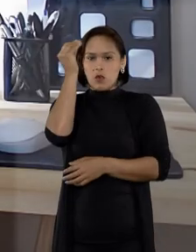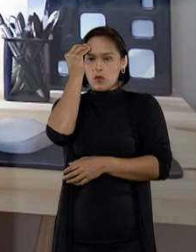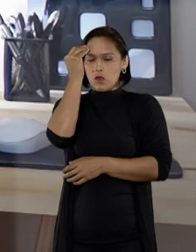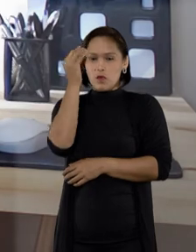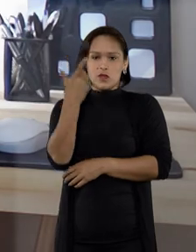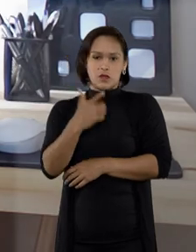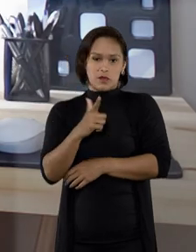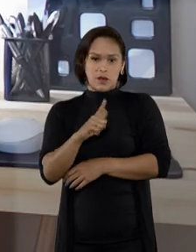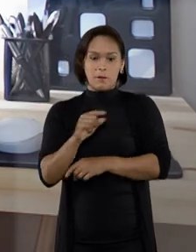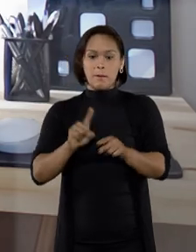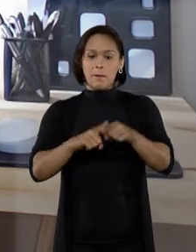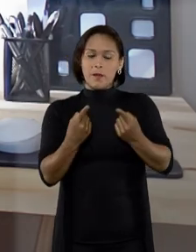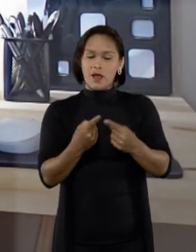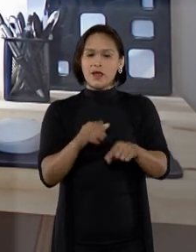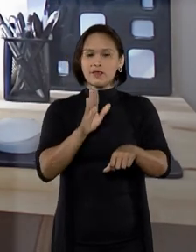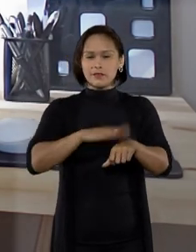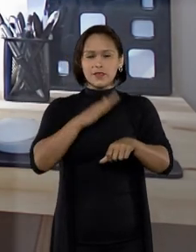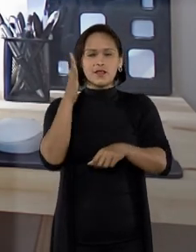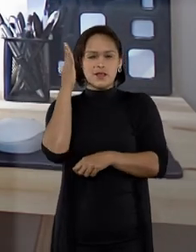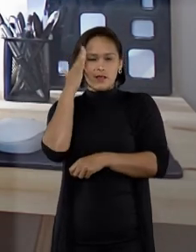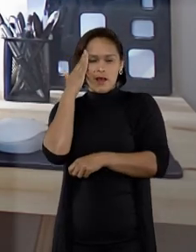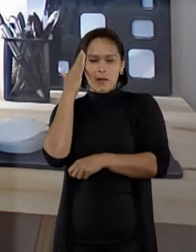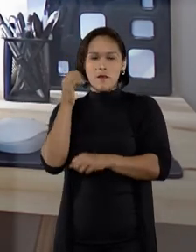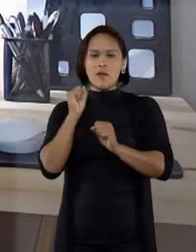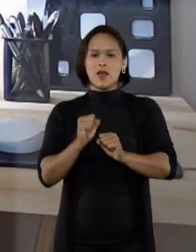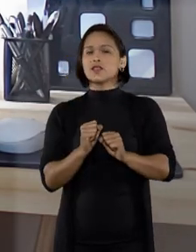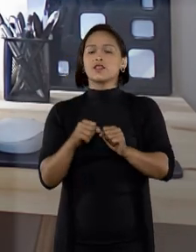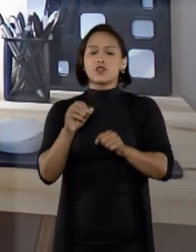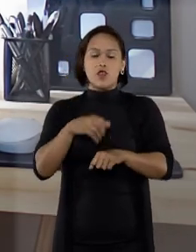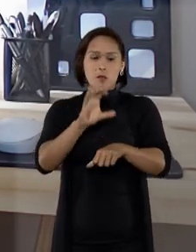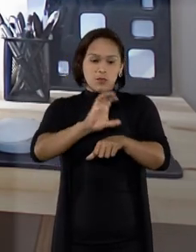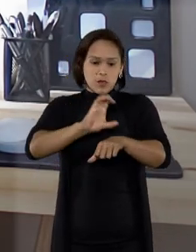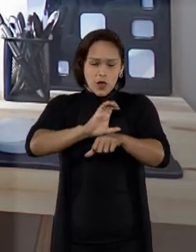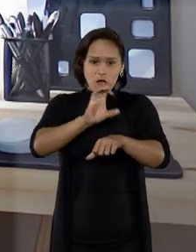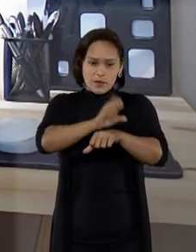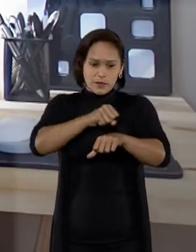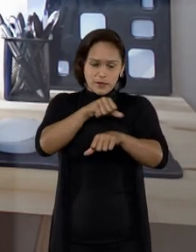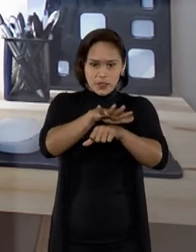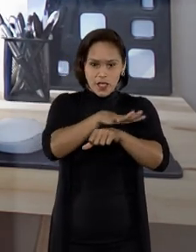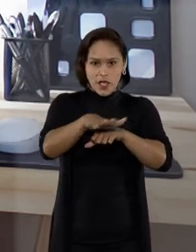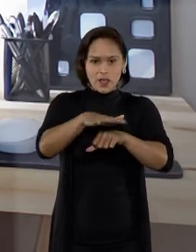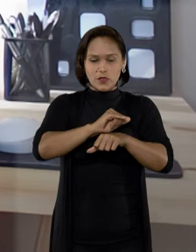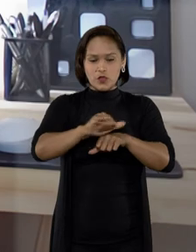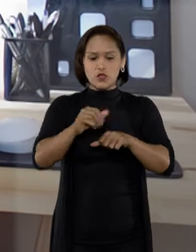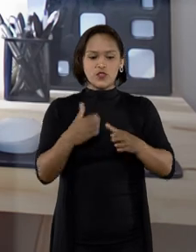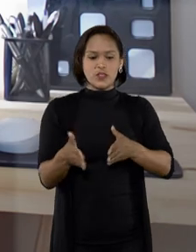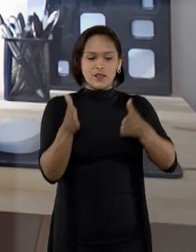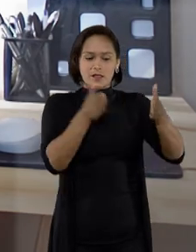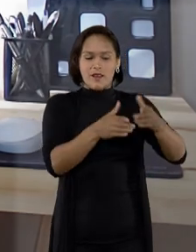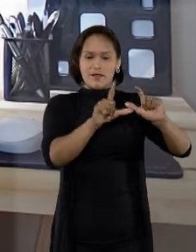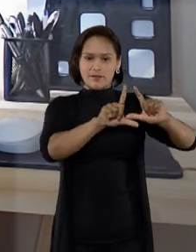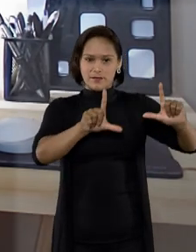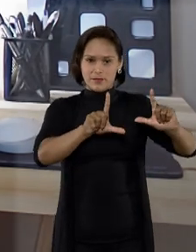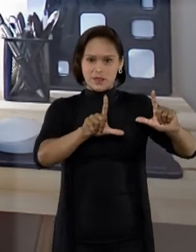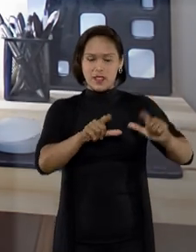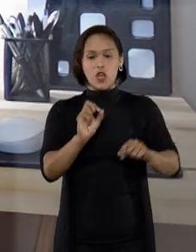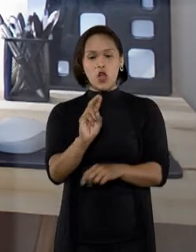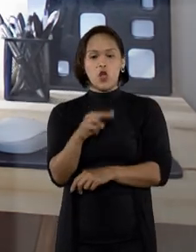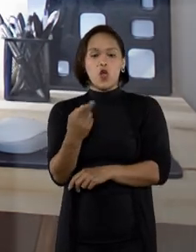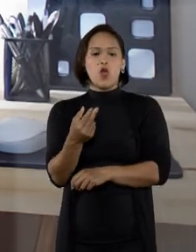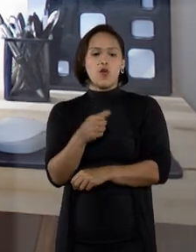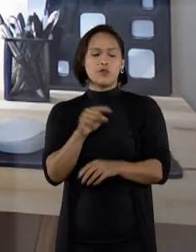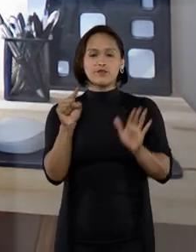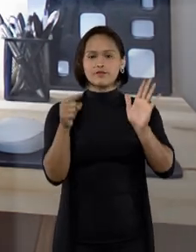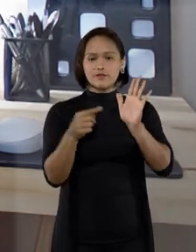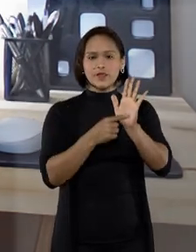Para saber mais sobre essa decisão, é só apontar o celular para o QR Code que está aqui na tela ou clicar no